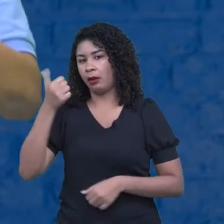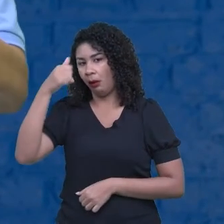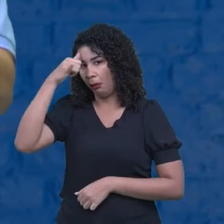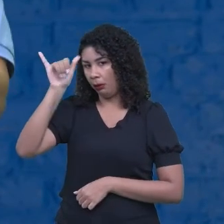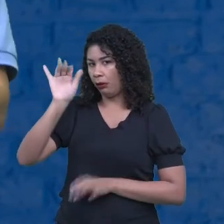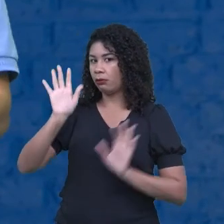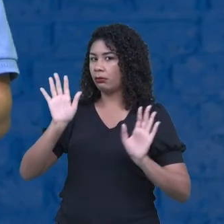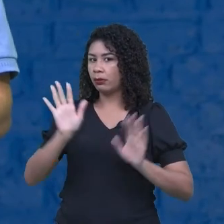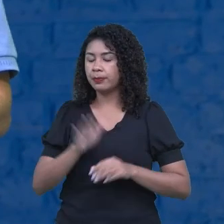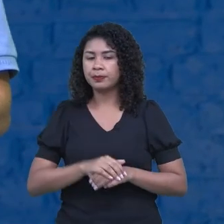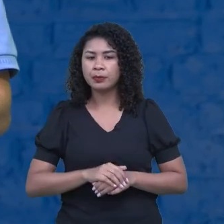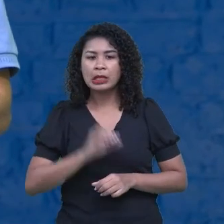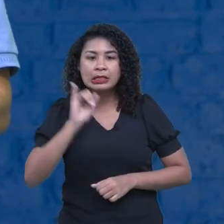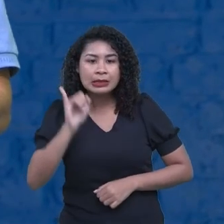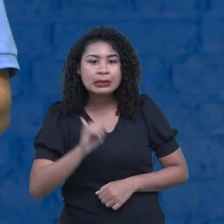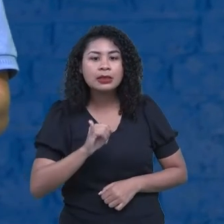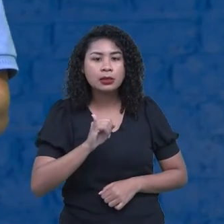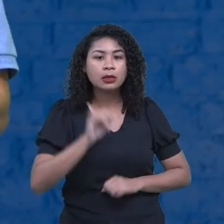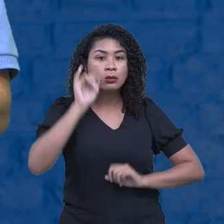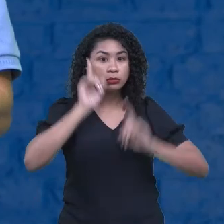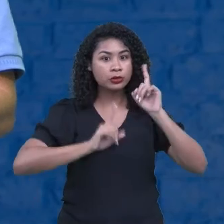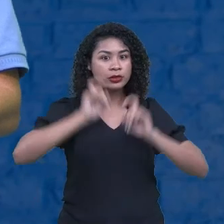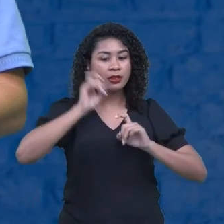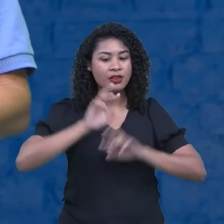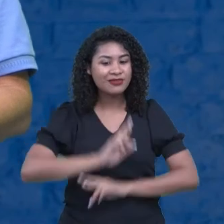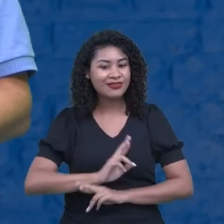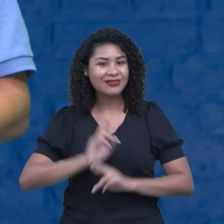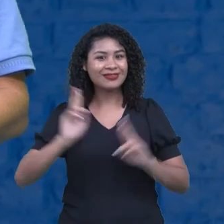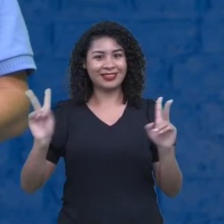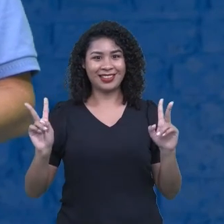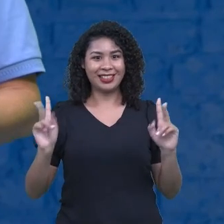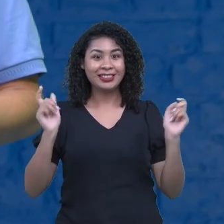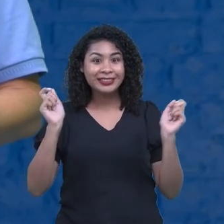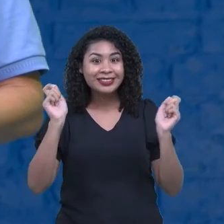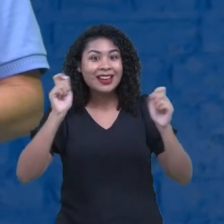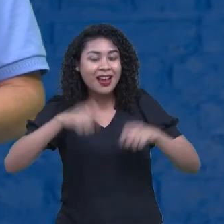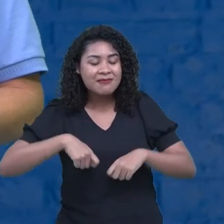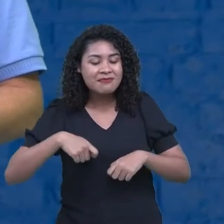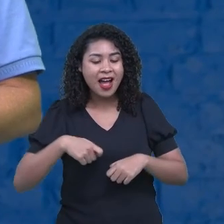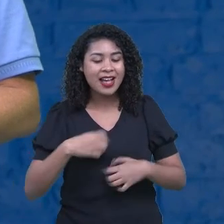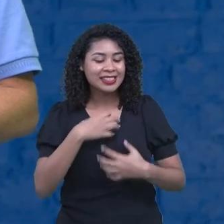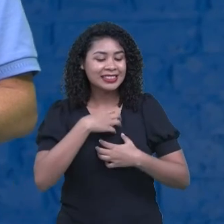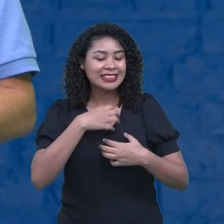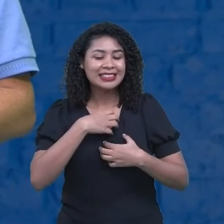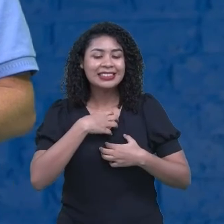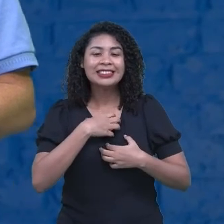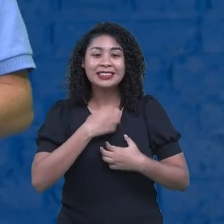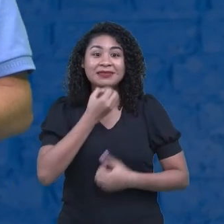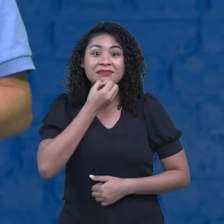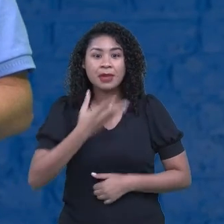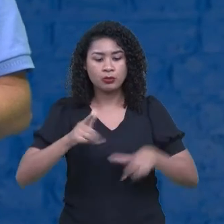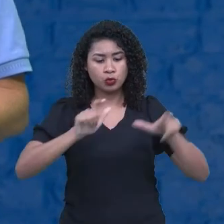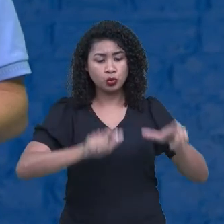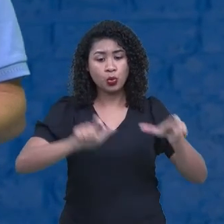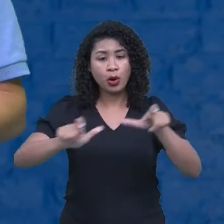olhar de uma forma diferente, nós podemos também tornar agradável o nosso ambiente. Melhorar.